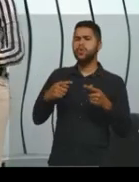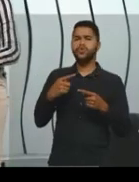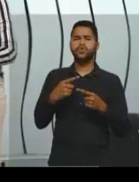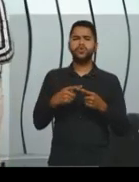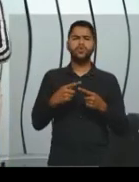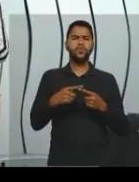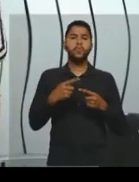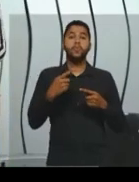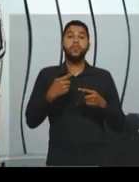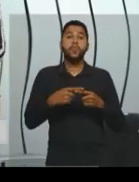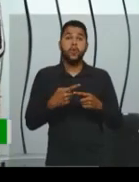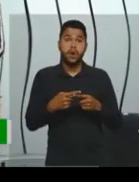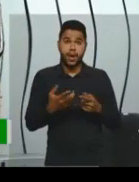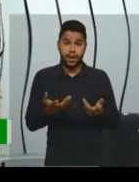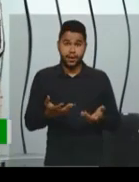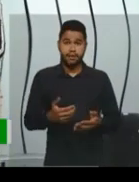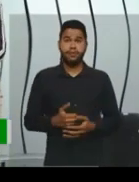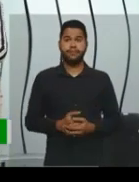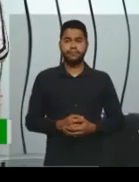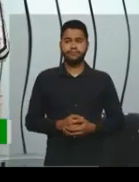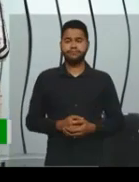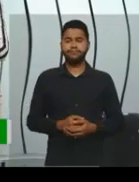né?